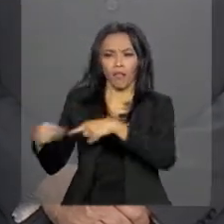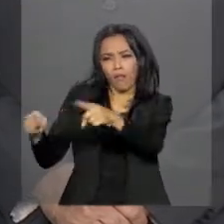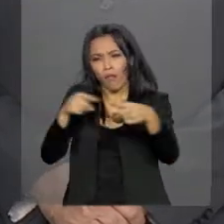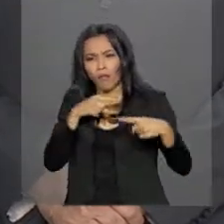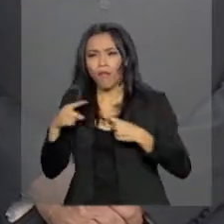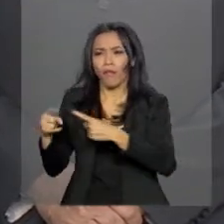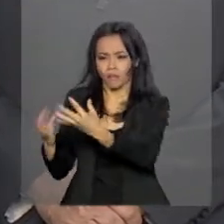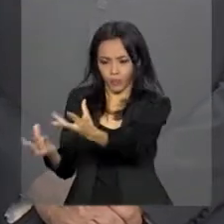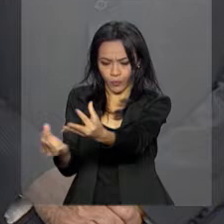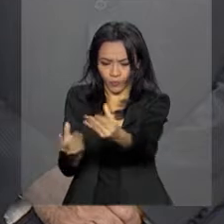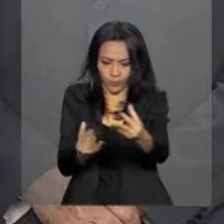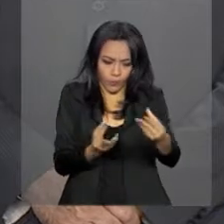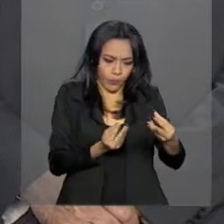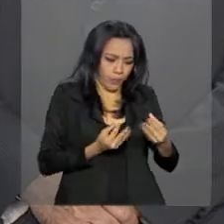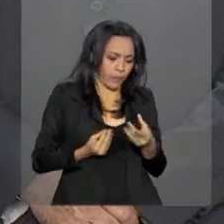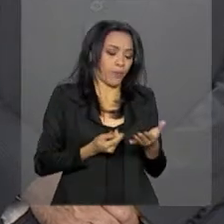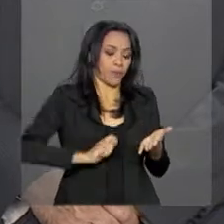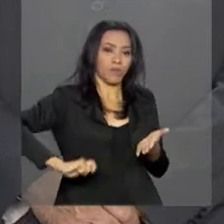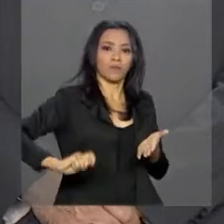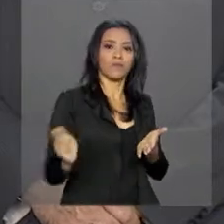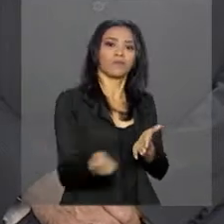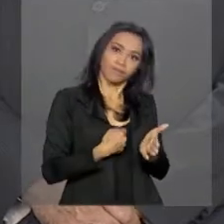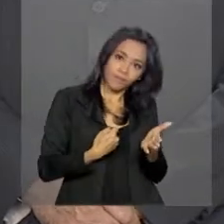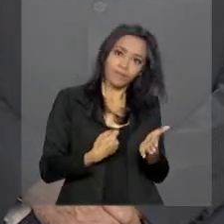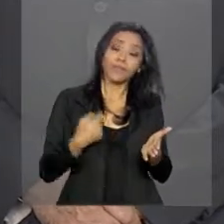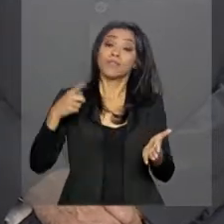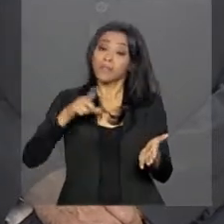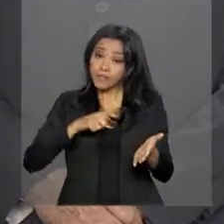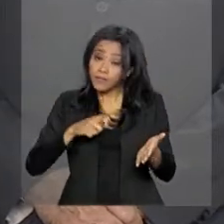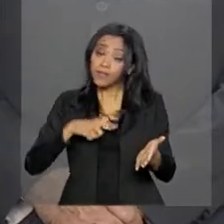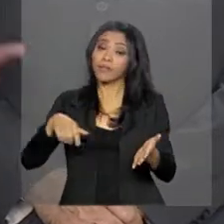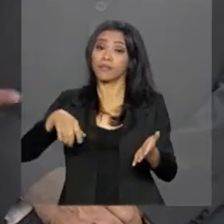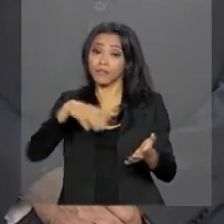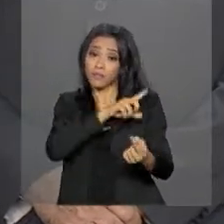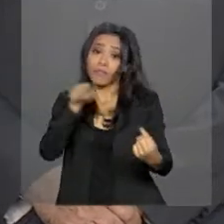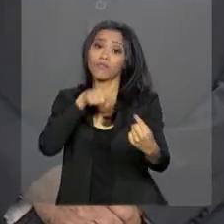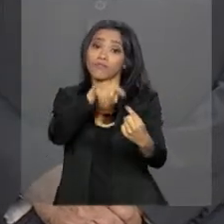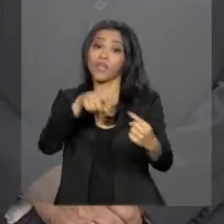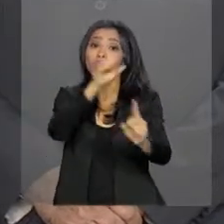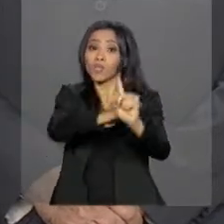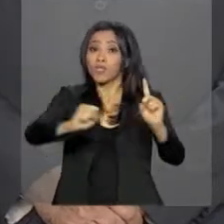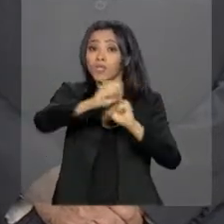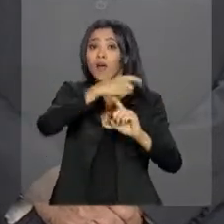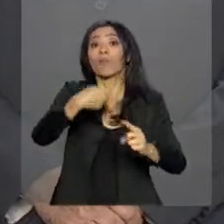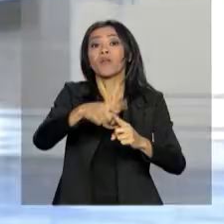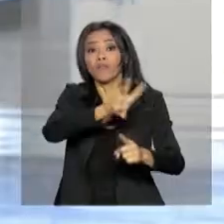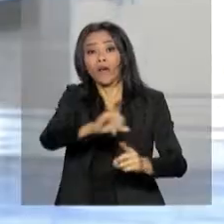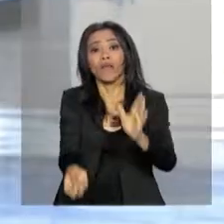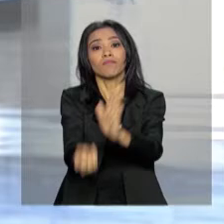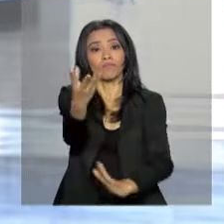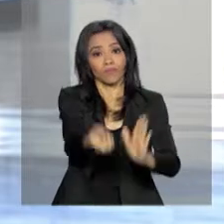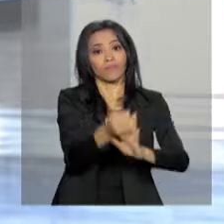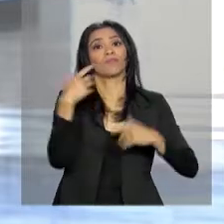ao longo desse período. Mas também tem uma função social extraordinária, porque é geradora de empregos.